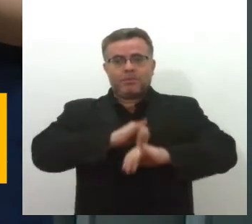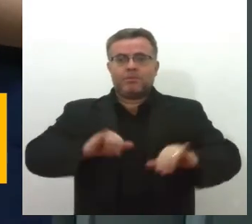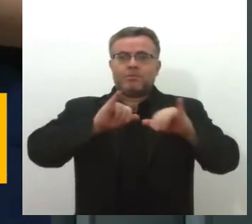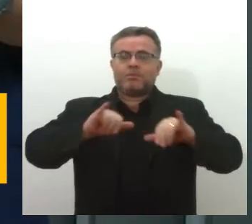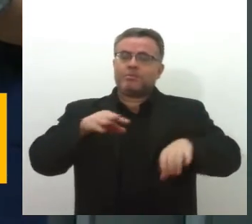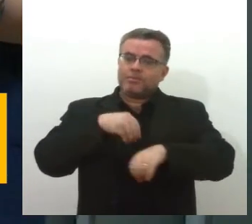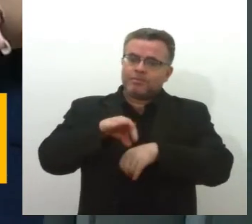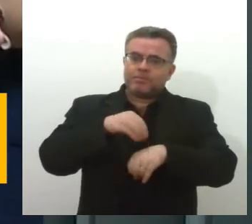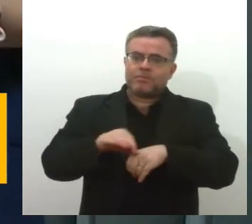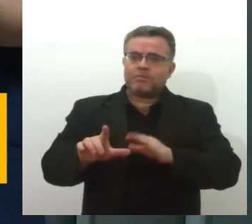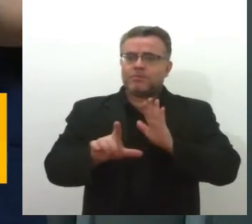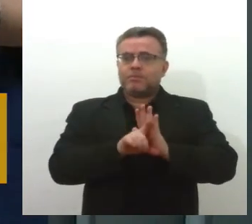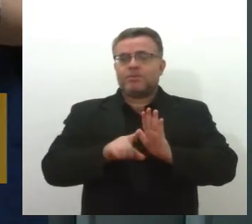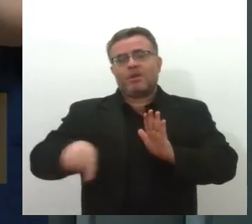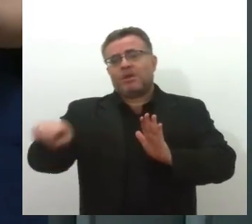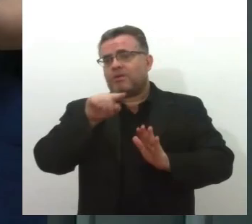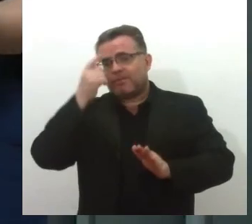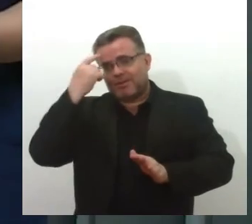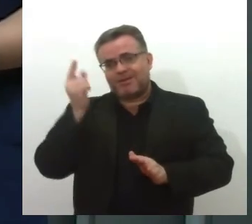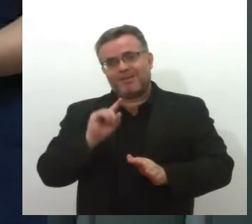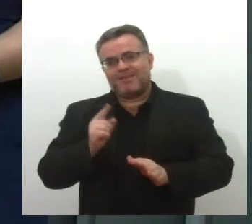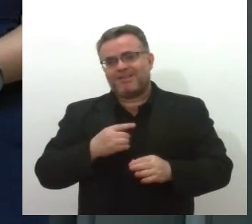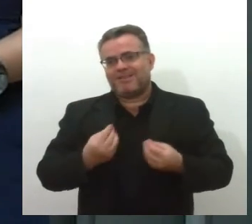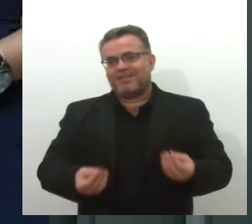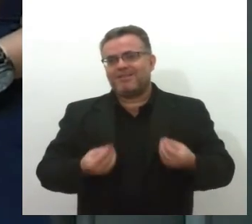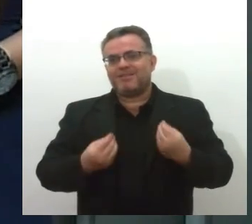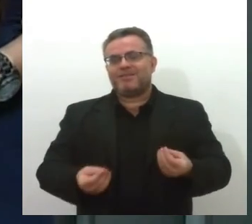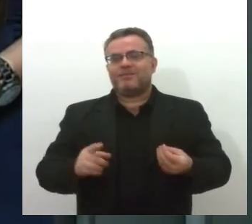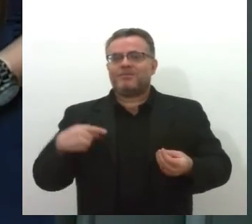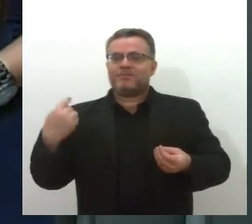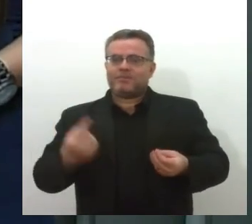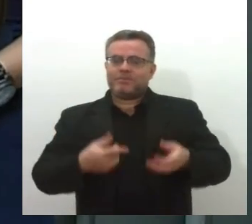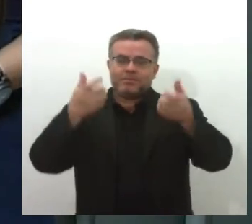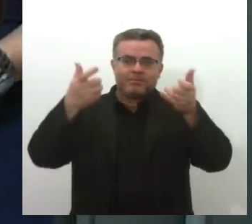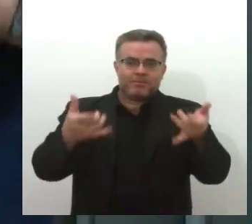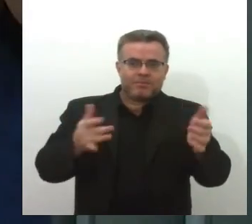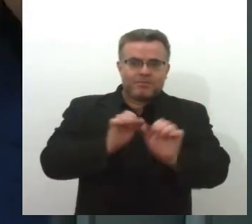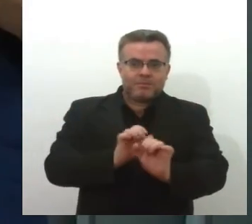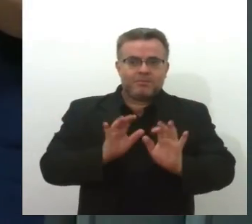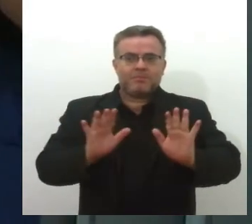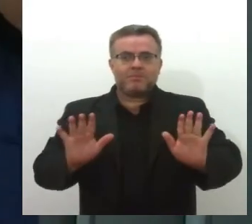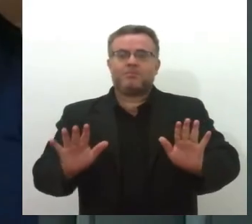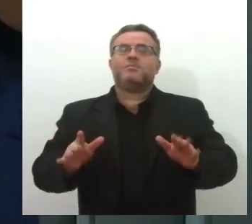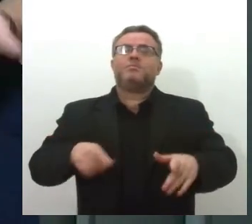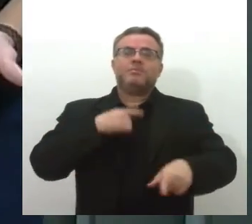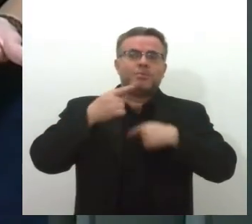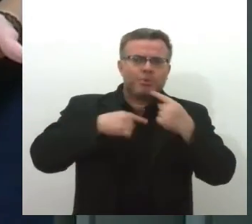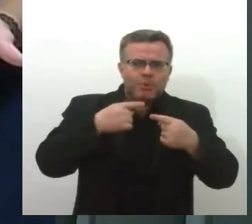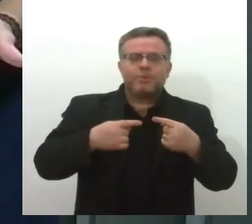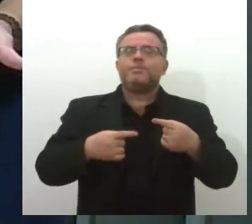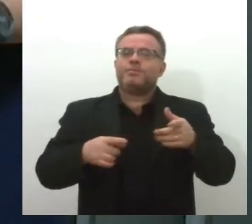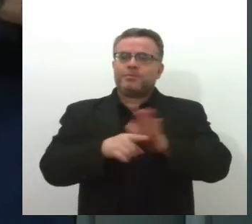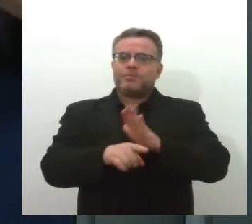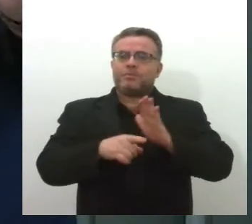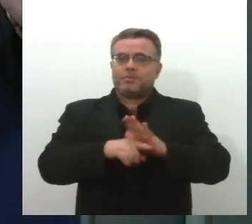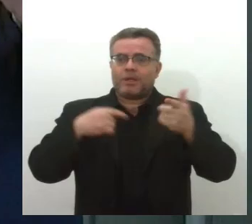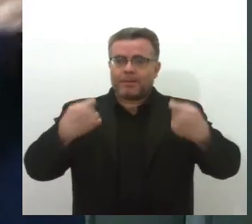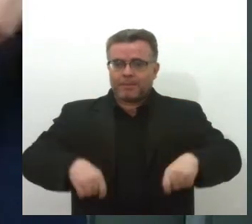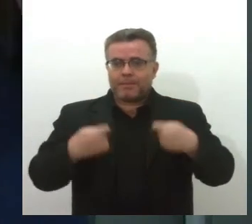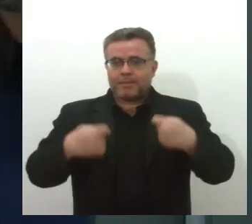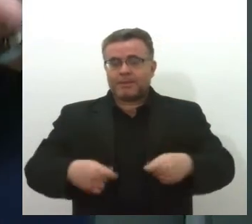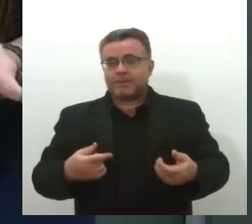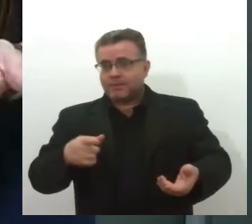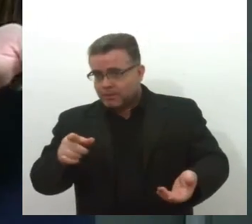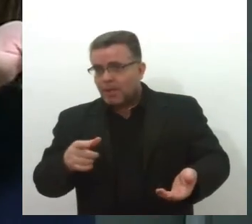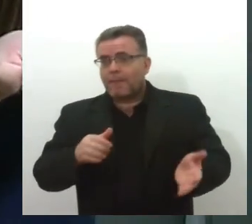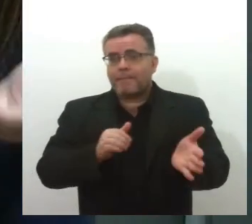Existe essa lei e muitas vezes você não sabe. Então, gente está aqui para esclarecer todas as dúvidas e você, se precisar realmente perder o seu